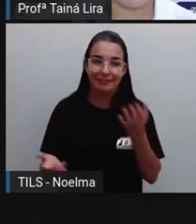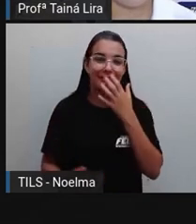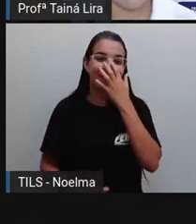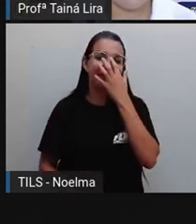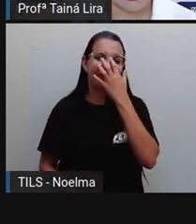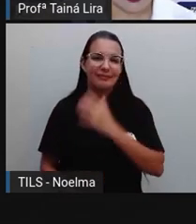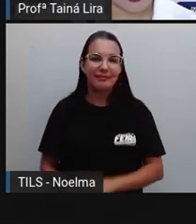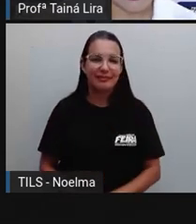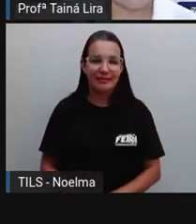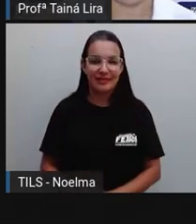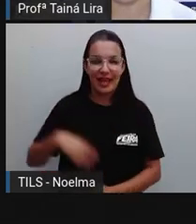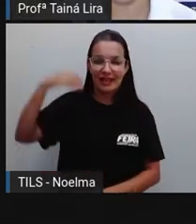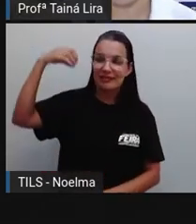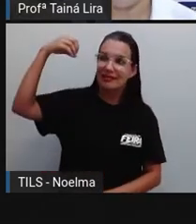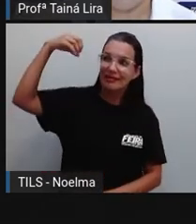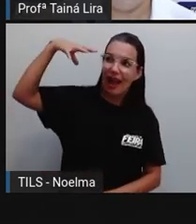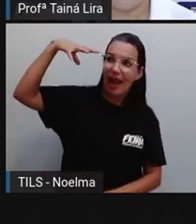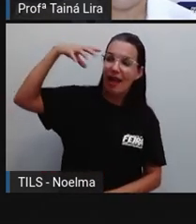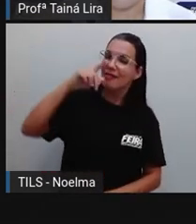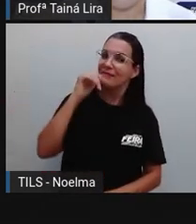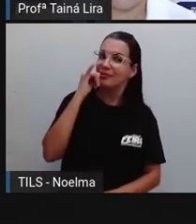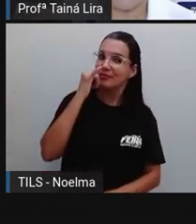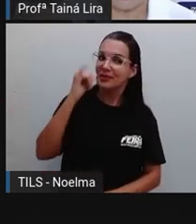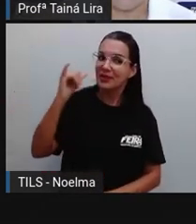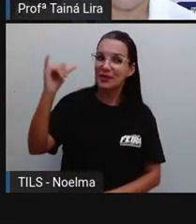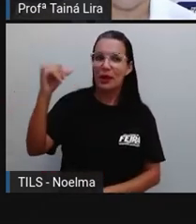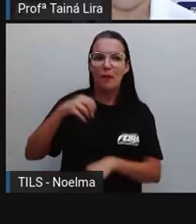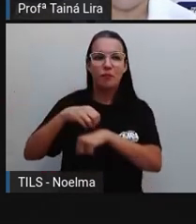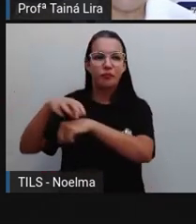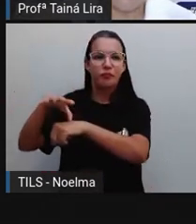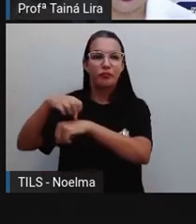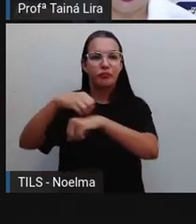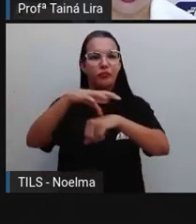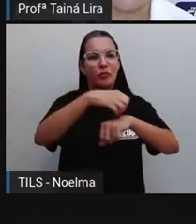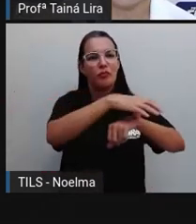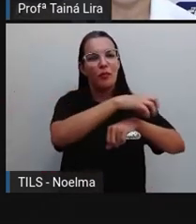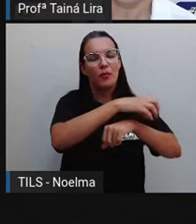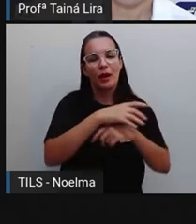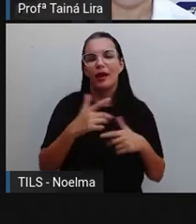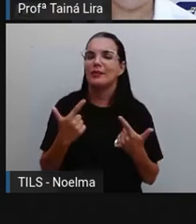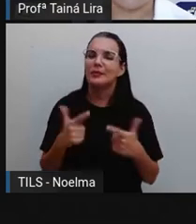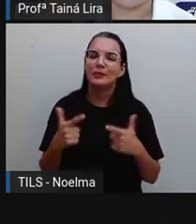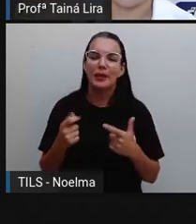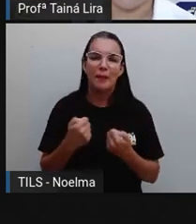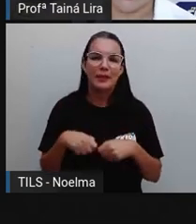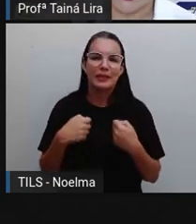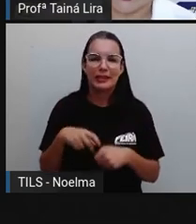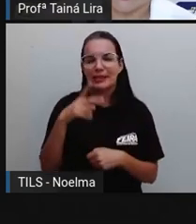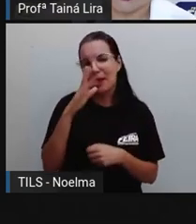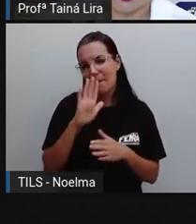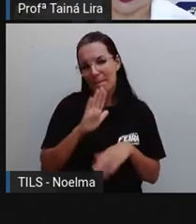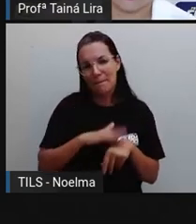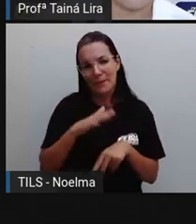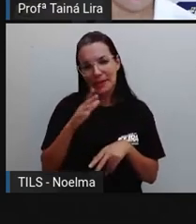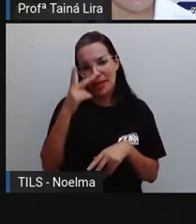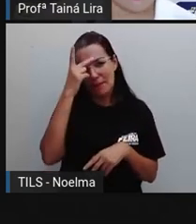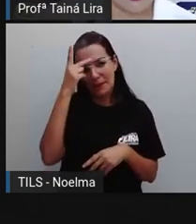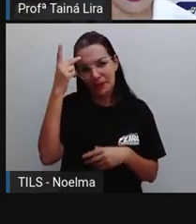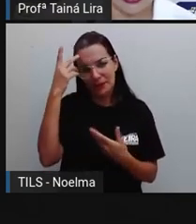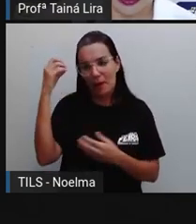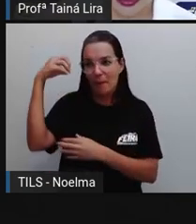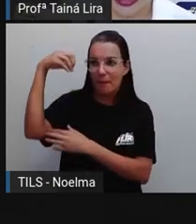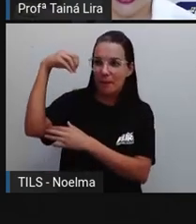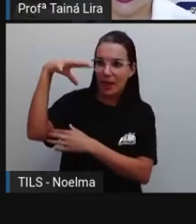energia elétrica, da distribuição de energia. Então, não precisa mais uma pessoa subir lá no poste e